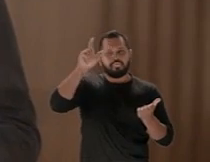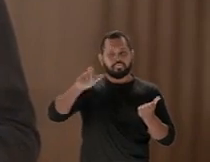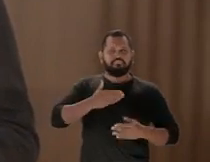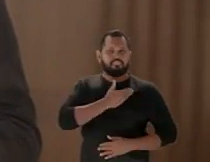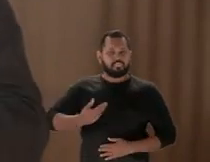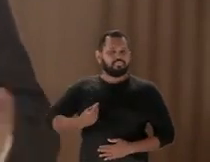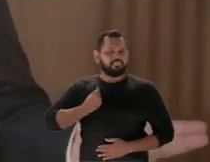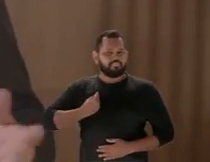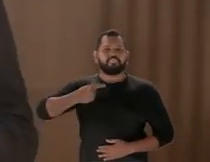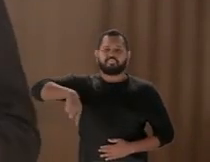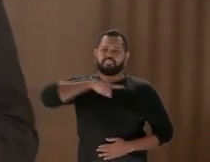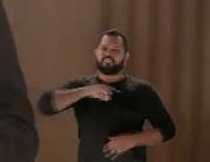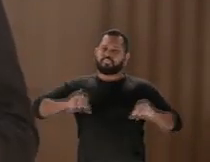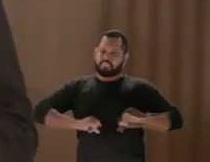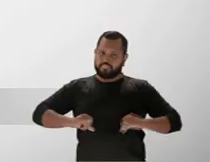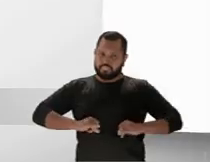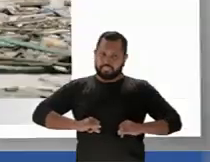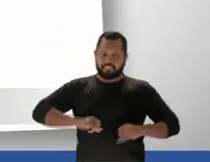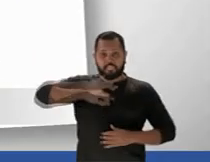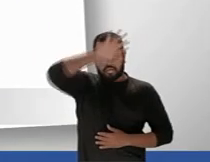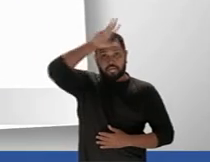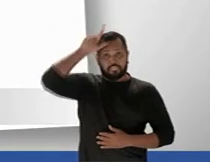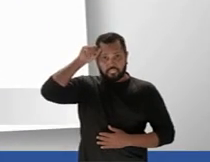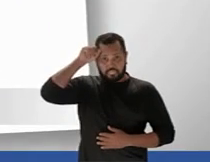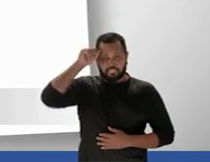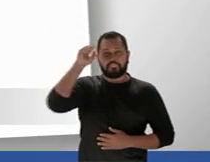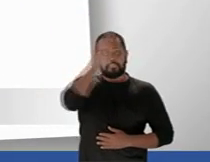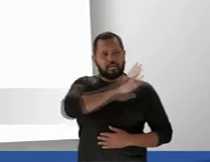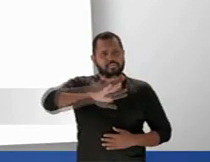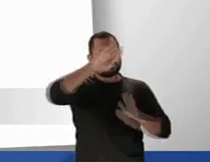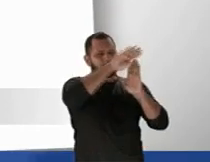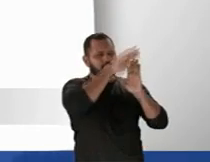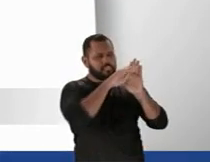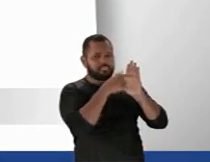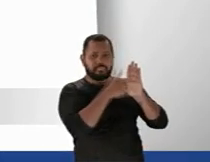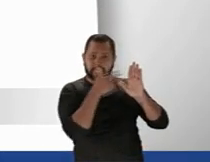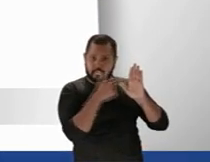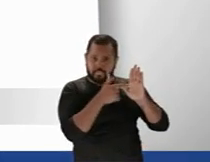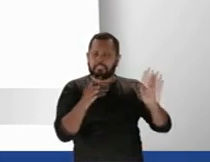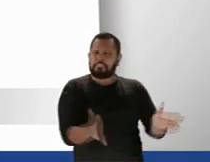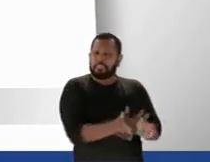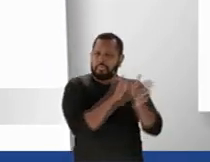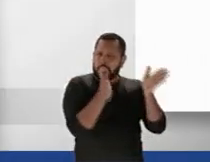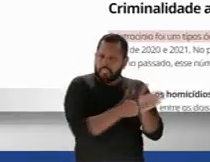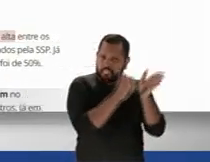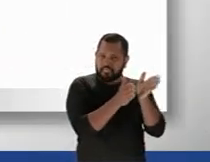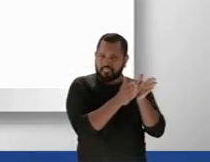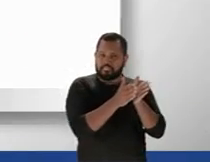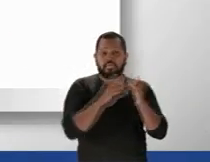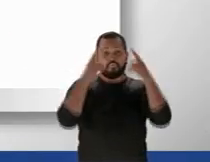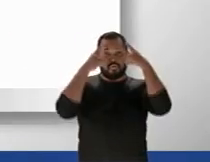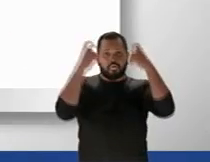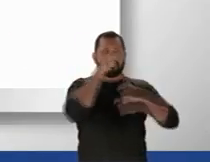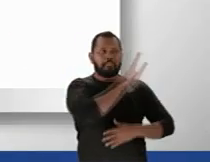incompetência do atual governo. O Amazonas é o segundo estado mais pobre do Brasil. Enquanto a violência